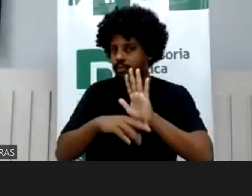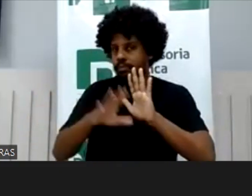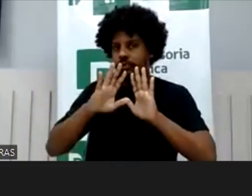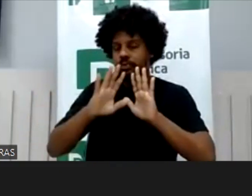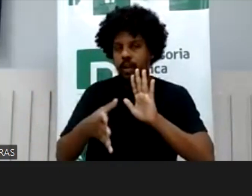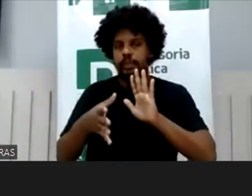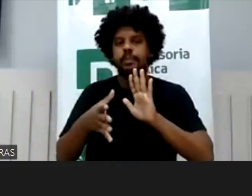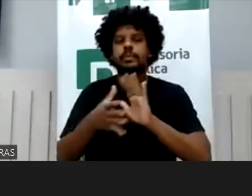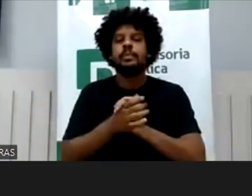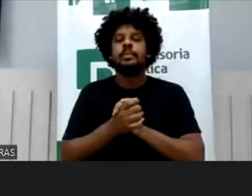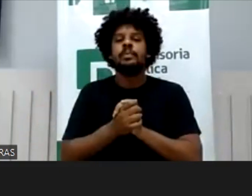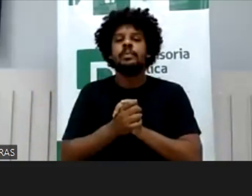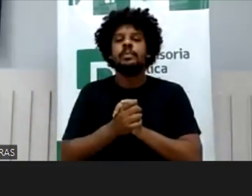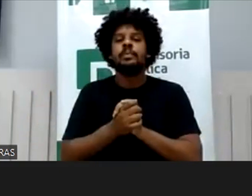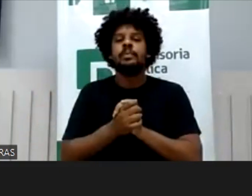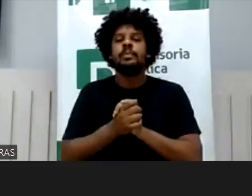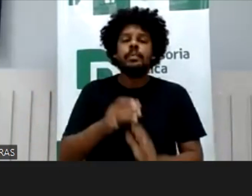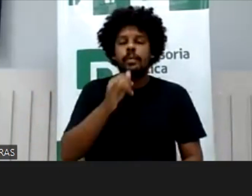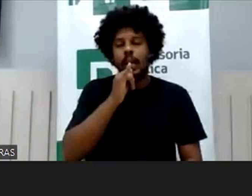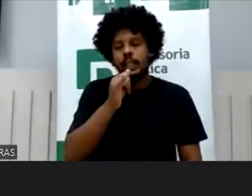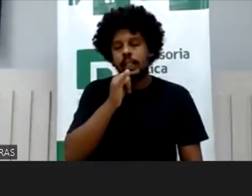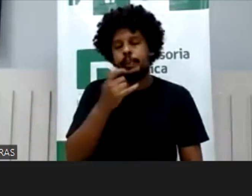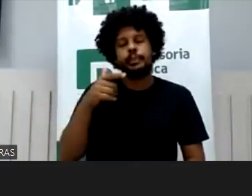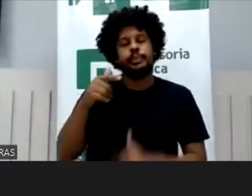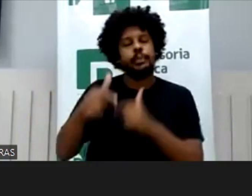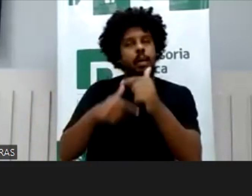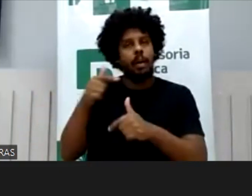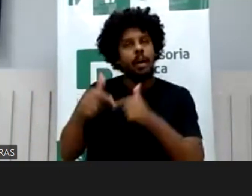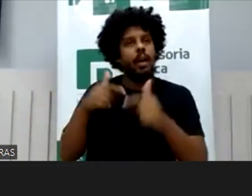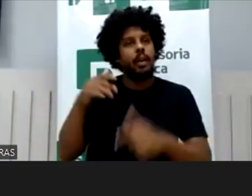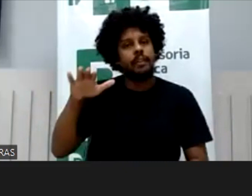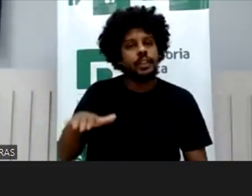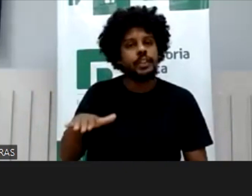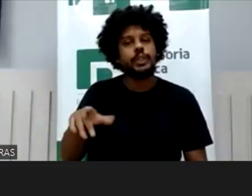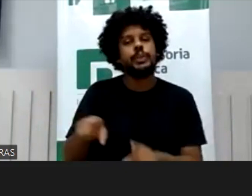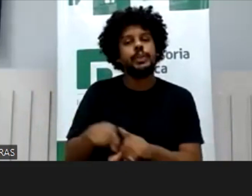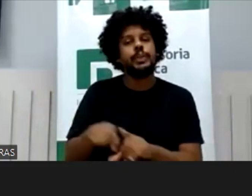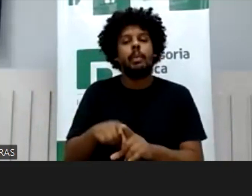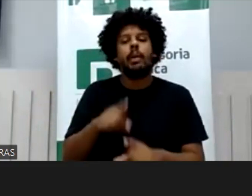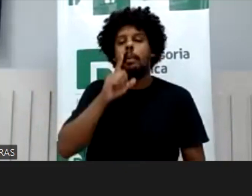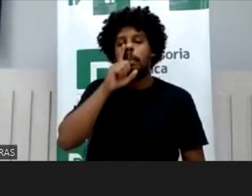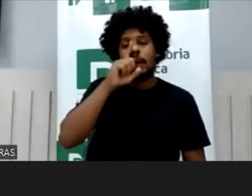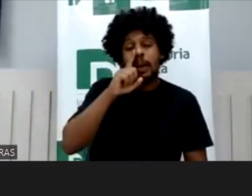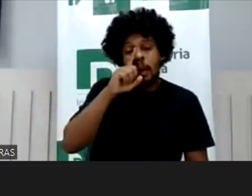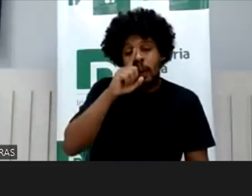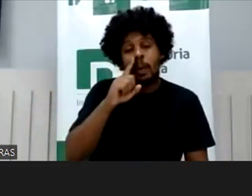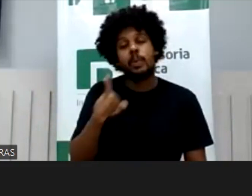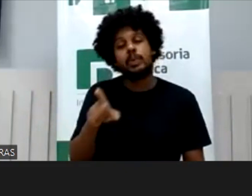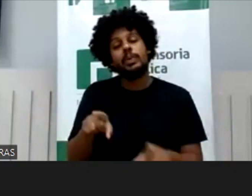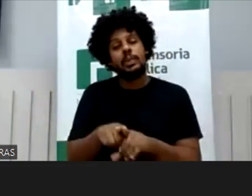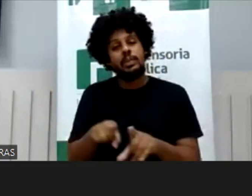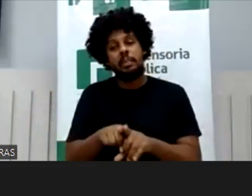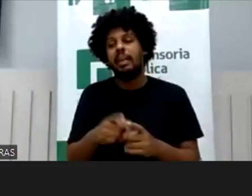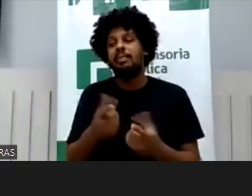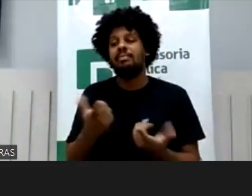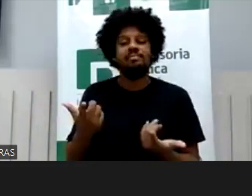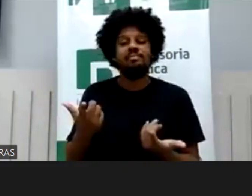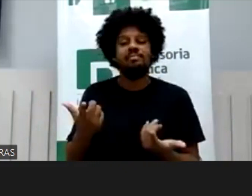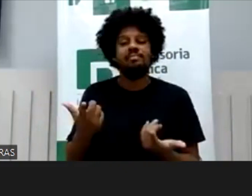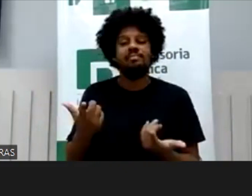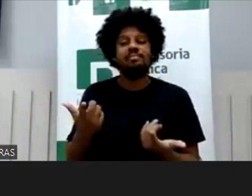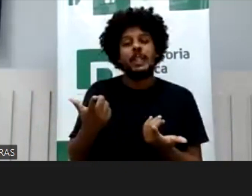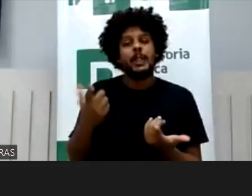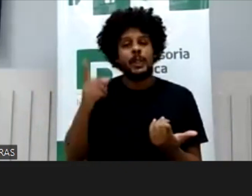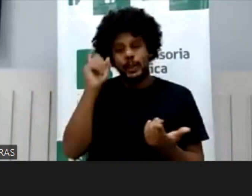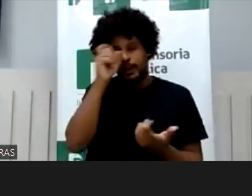a gente pensa em trabalho, as normas de trabalho infantil, questões de insalubre, perigoso, horas extras, gente pode tentar trazer. Mas